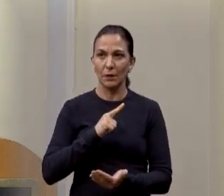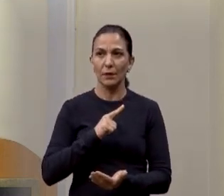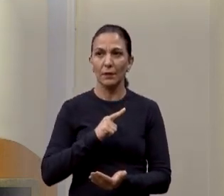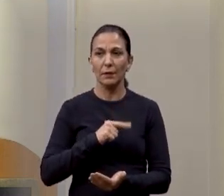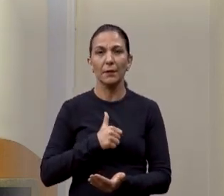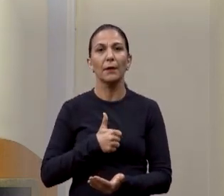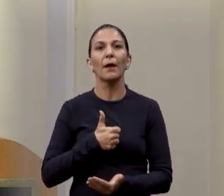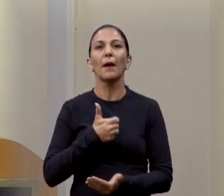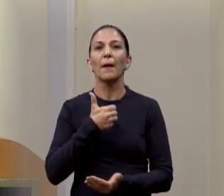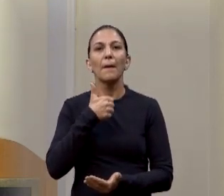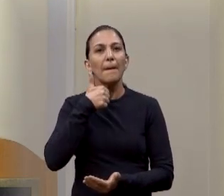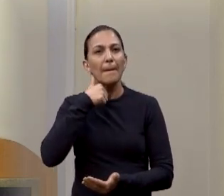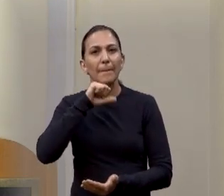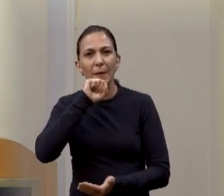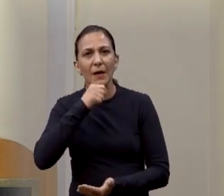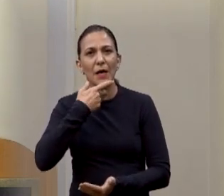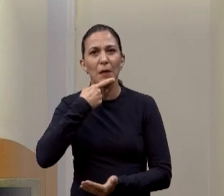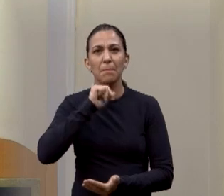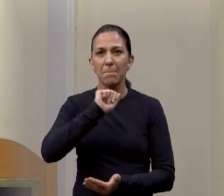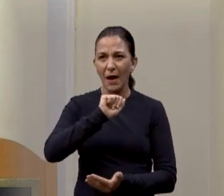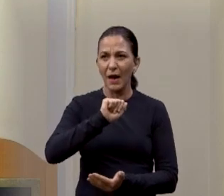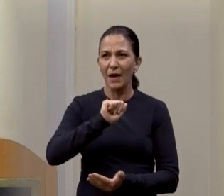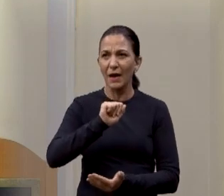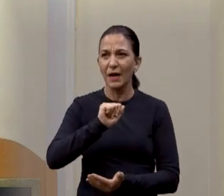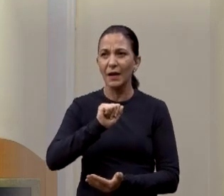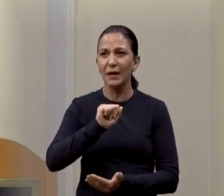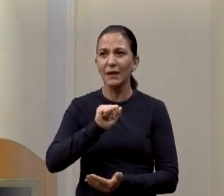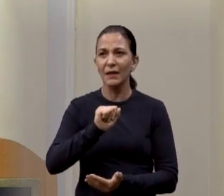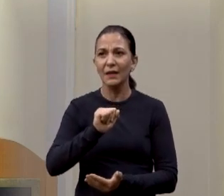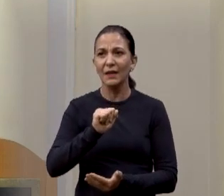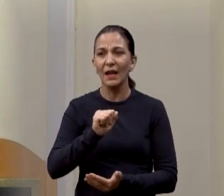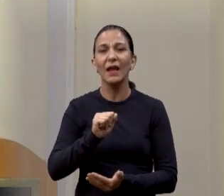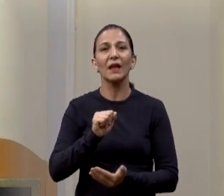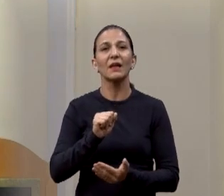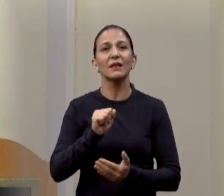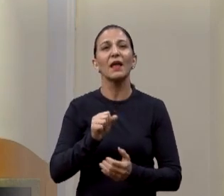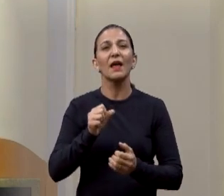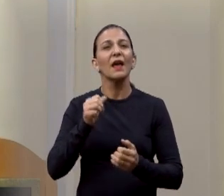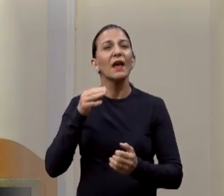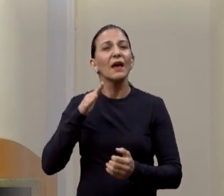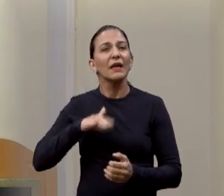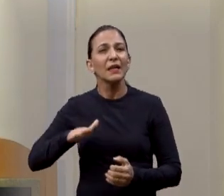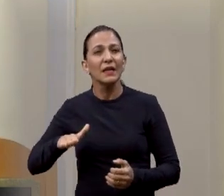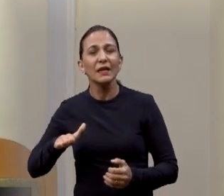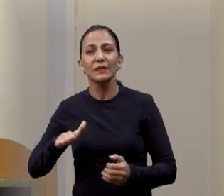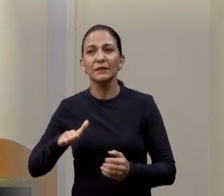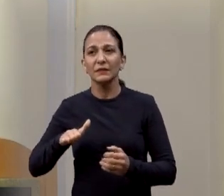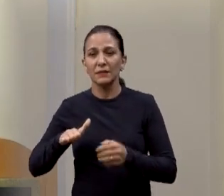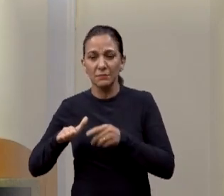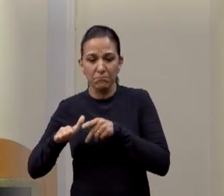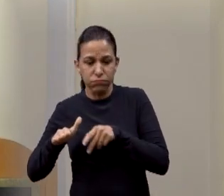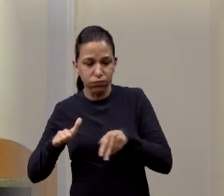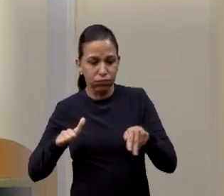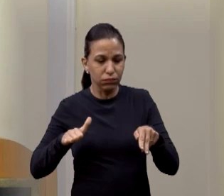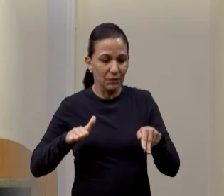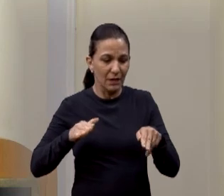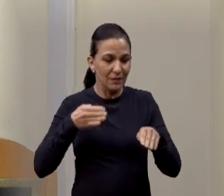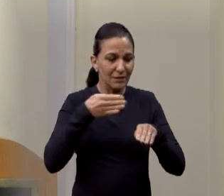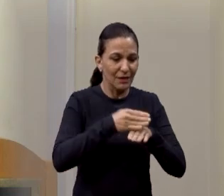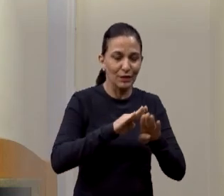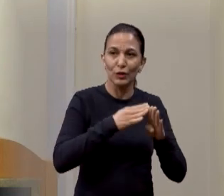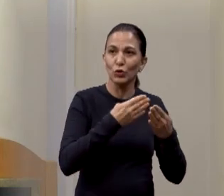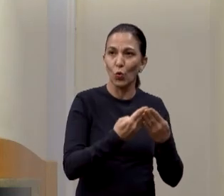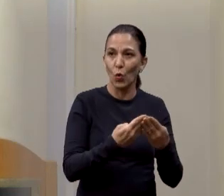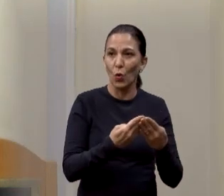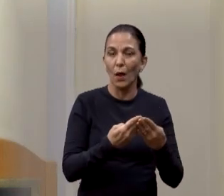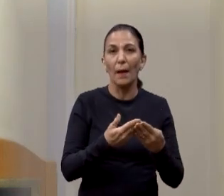para o carro ali, no externato, ele para ali só para a criança descer. Toma multa. Tem um pai, com licença, tem um pai